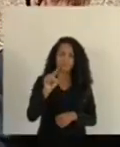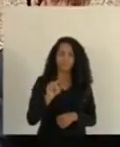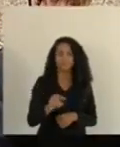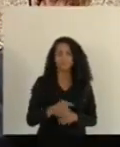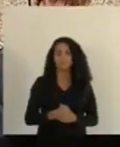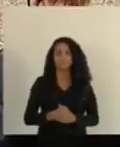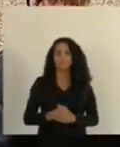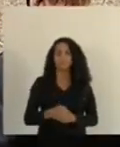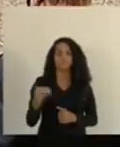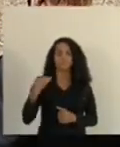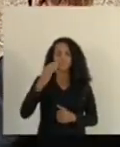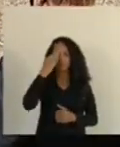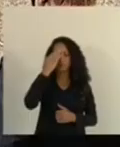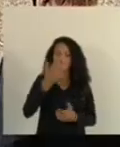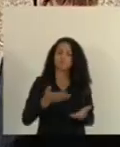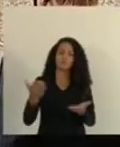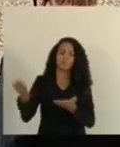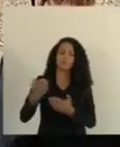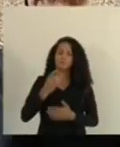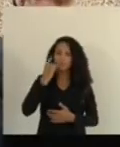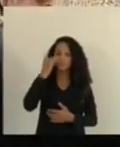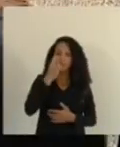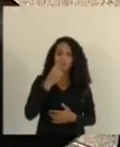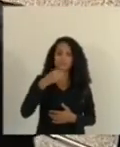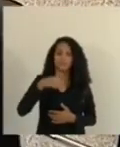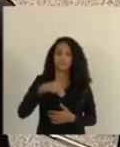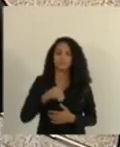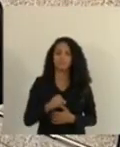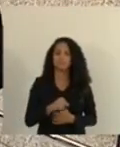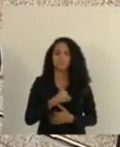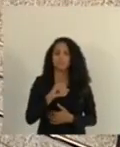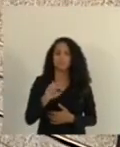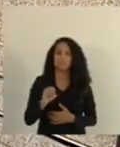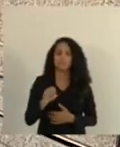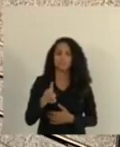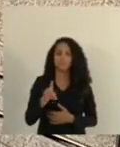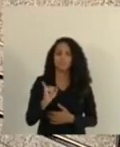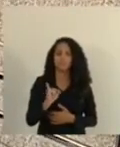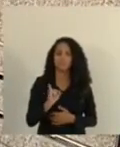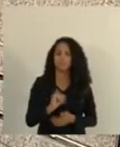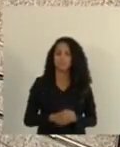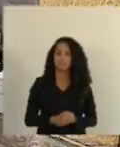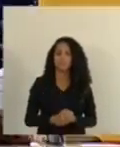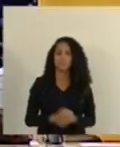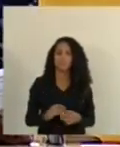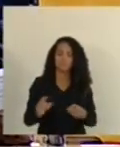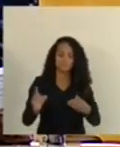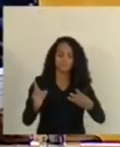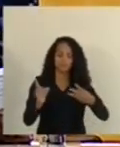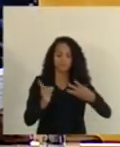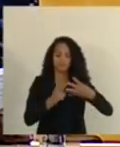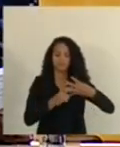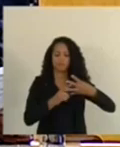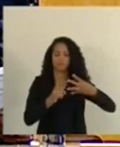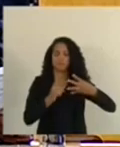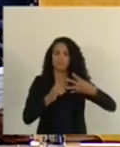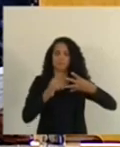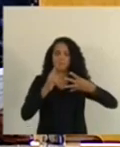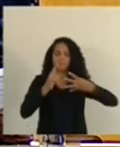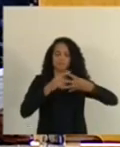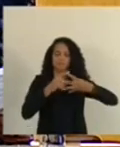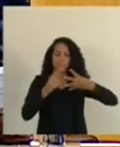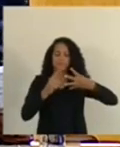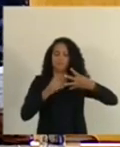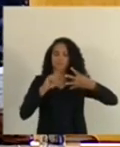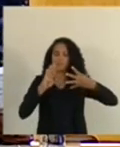Com a palavra agora o deputado Sérgio Majeski. O Bruno me pediu para alterar um pouquinho a fila